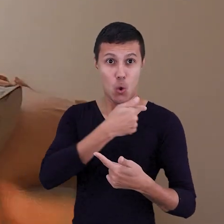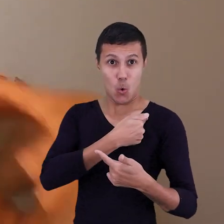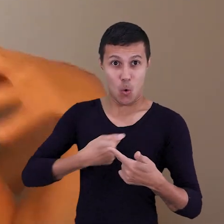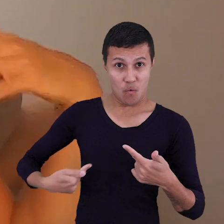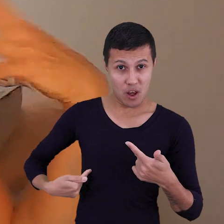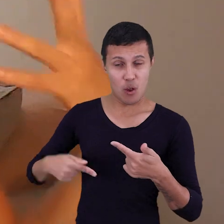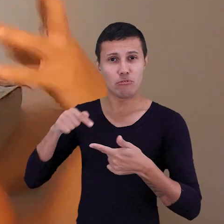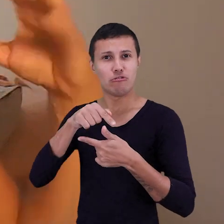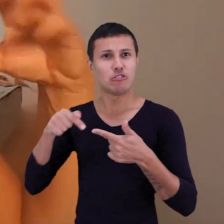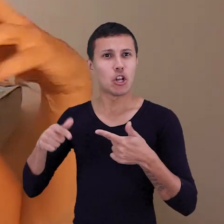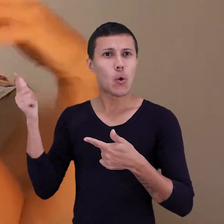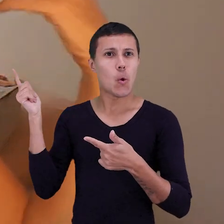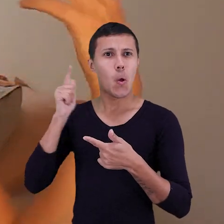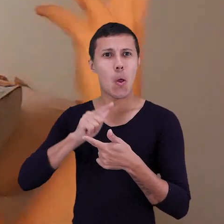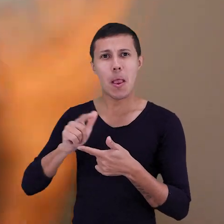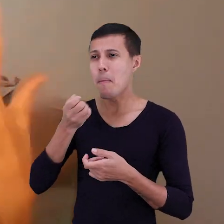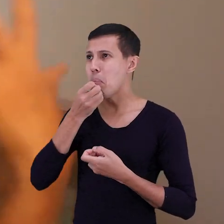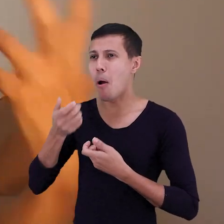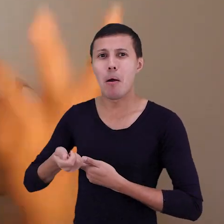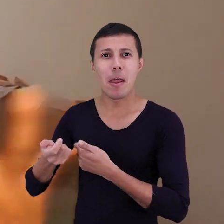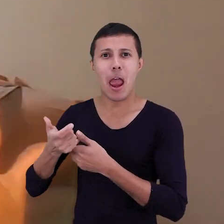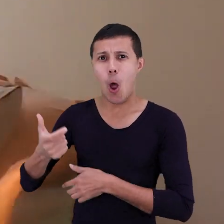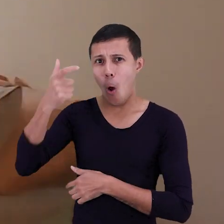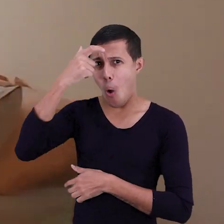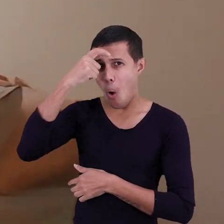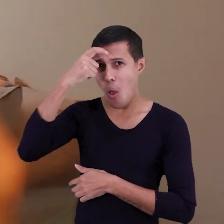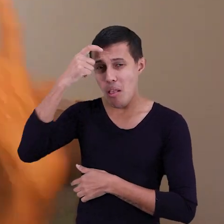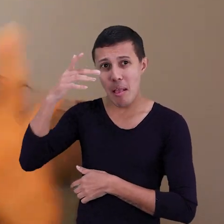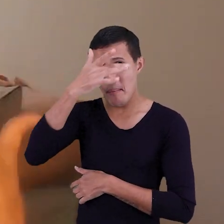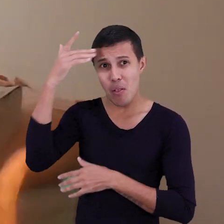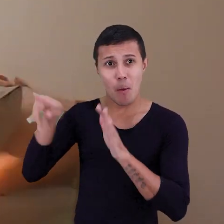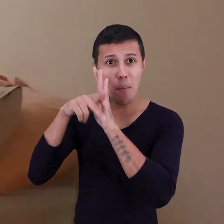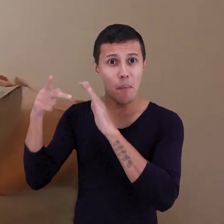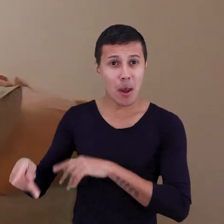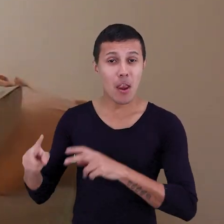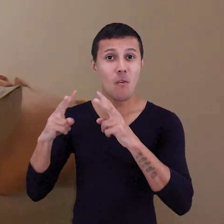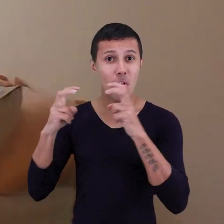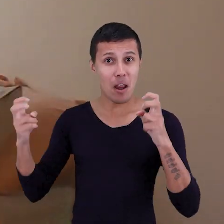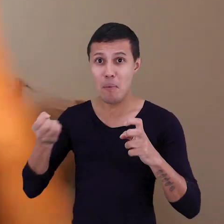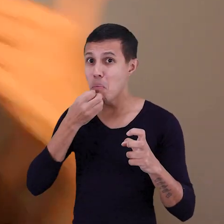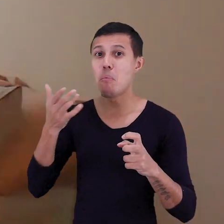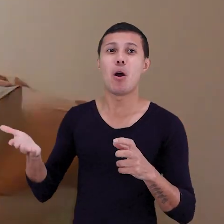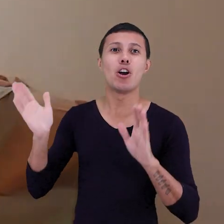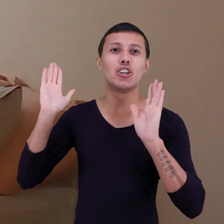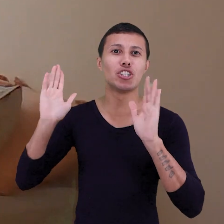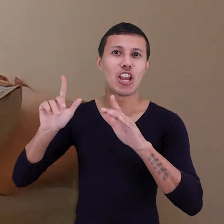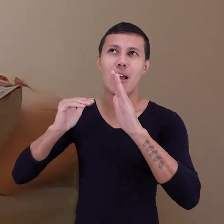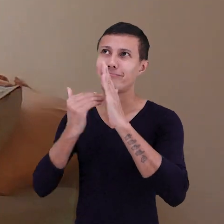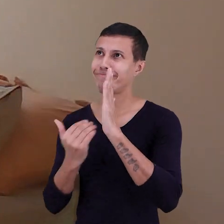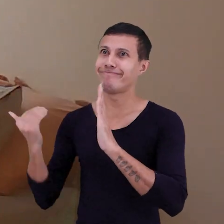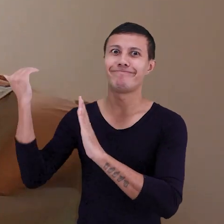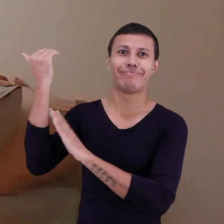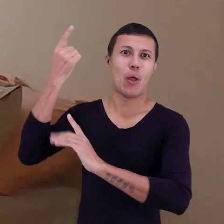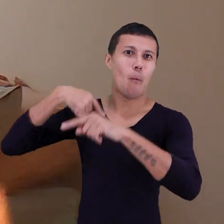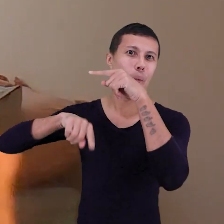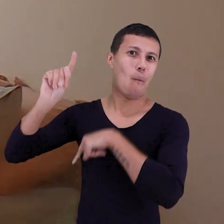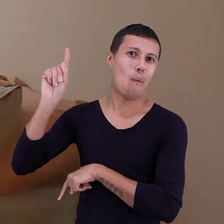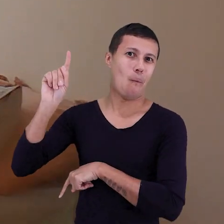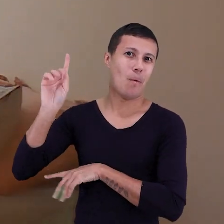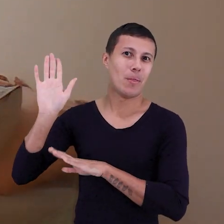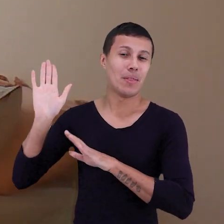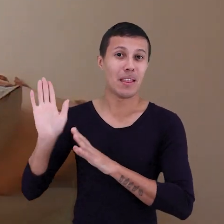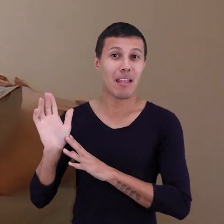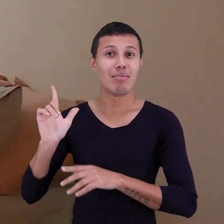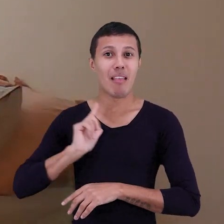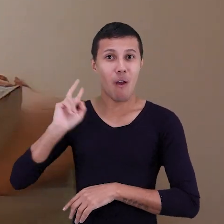isso seja muito benéfico. E a consciência dos moradores daqui, Da população daqui também já está mais avançada. Então, eles